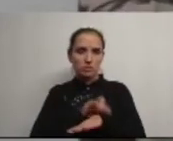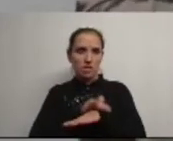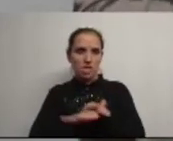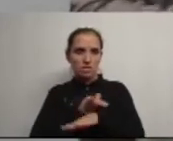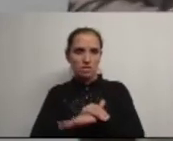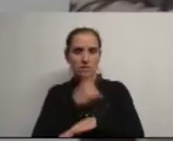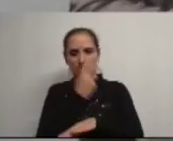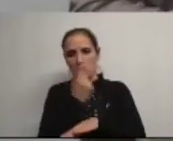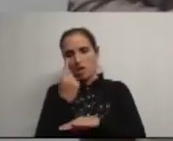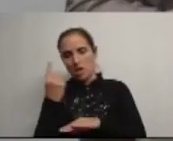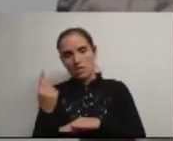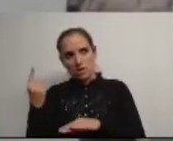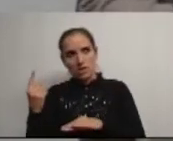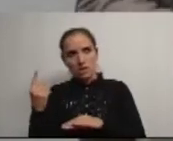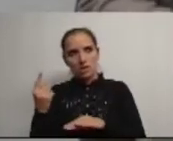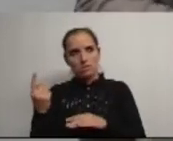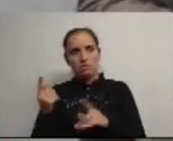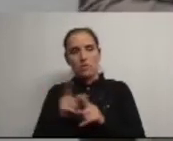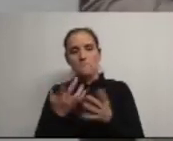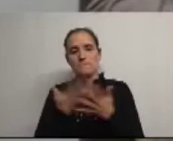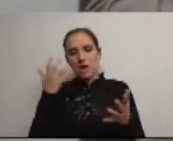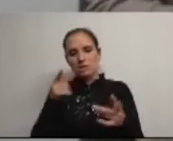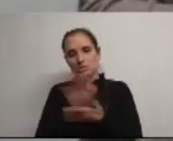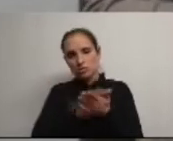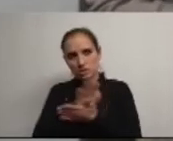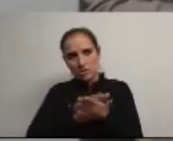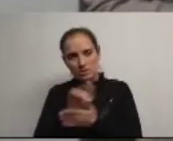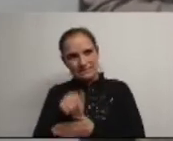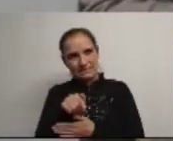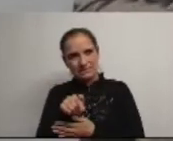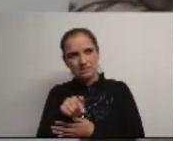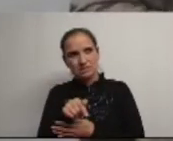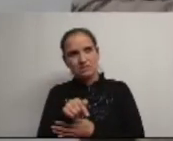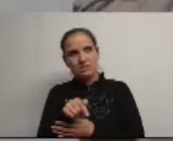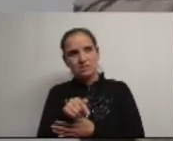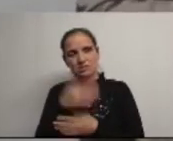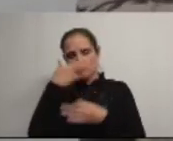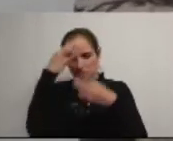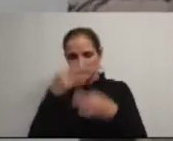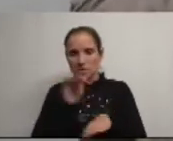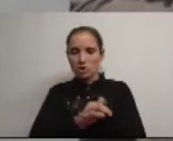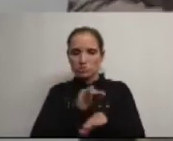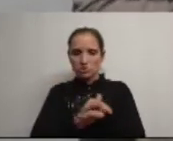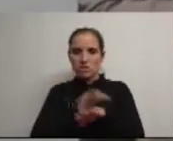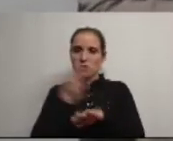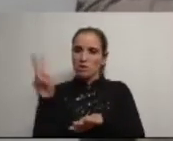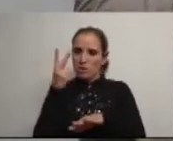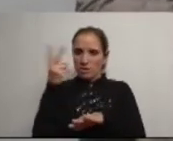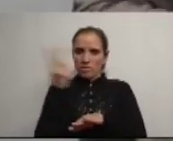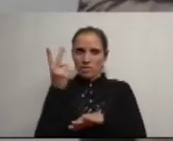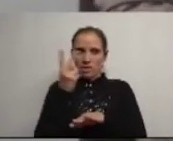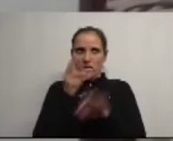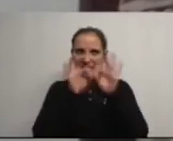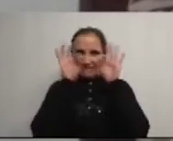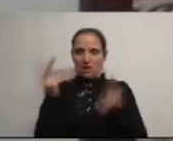de cada um no extremar desta situação de certo a responsabilidade será dos dois em